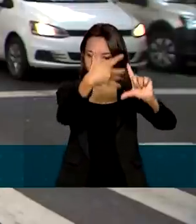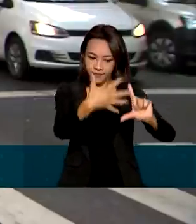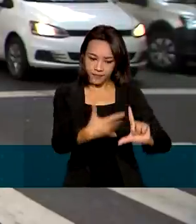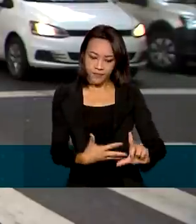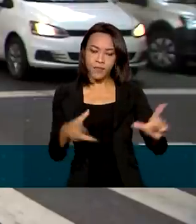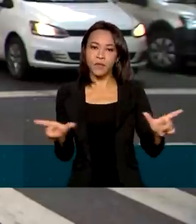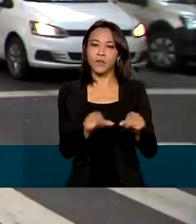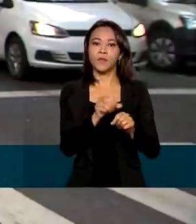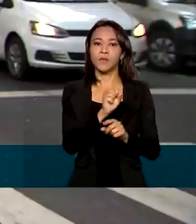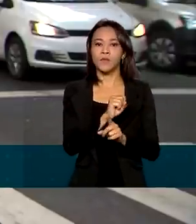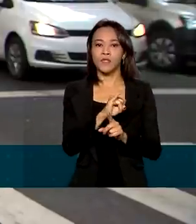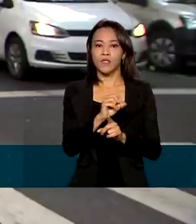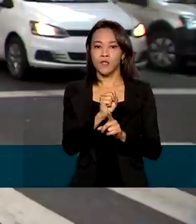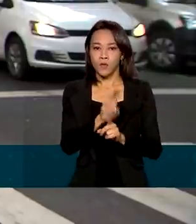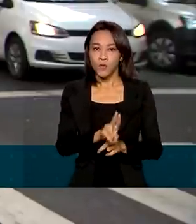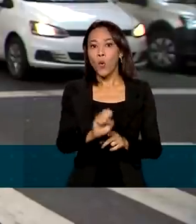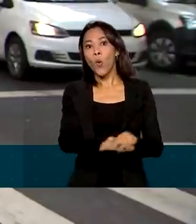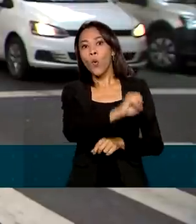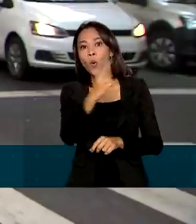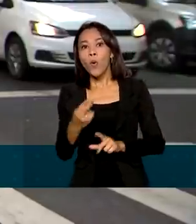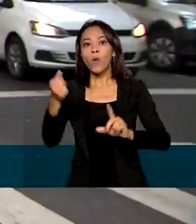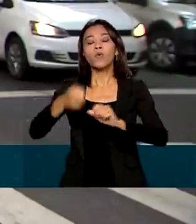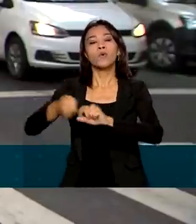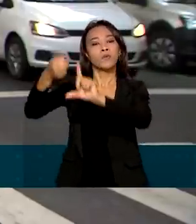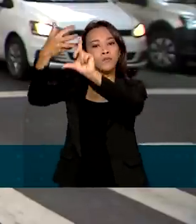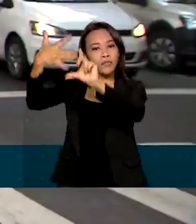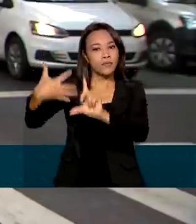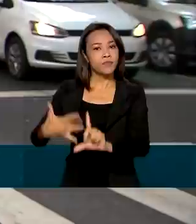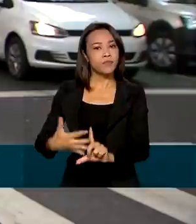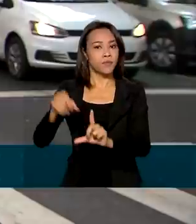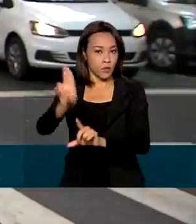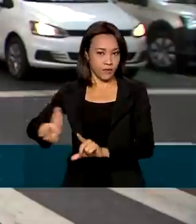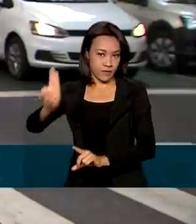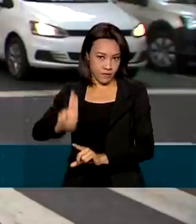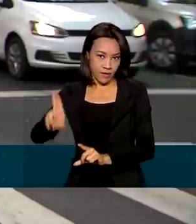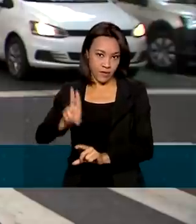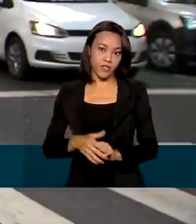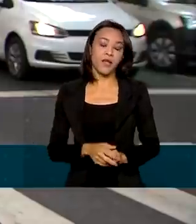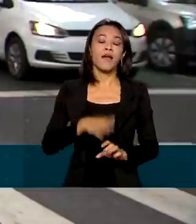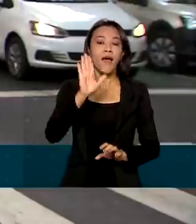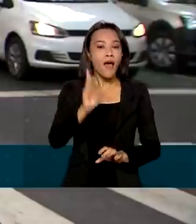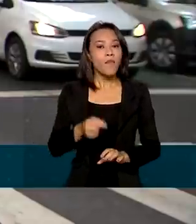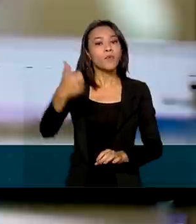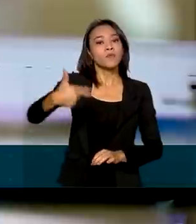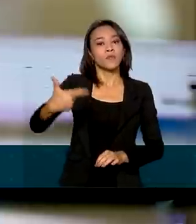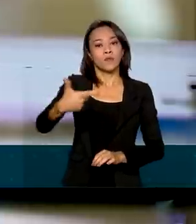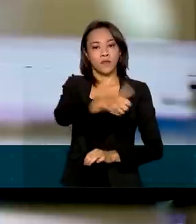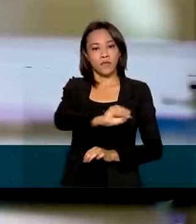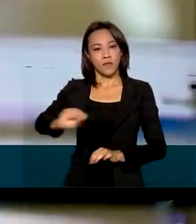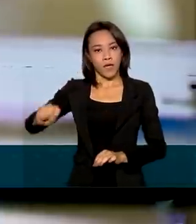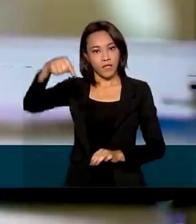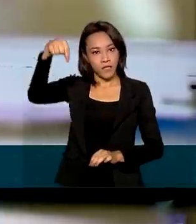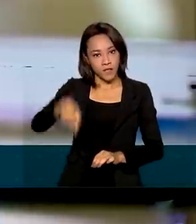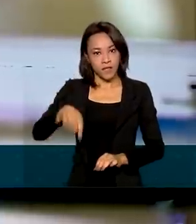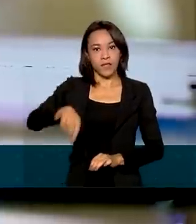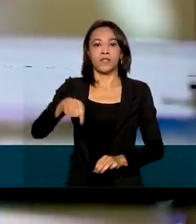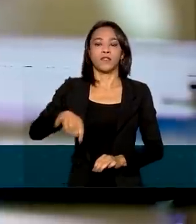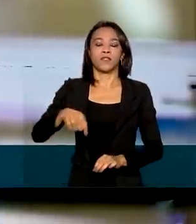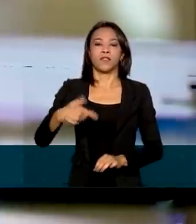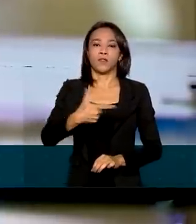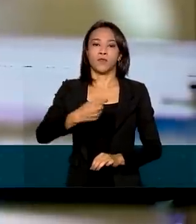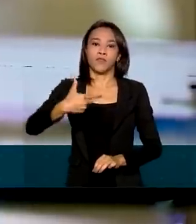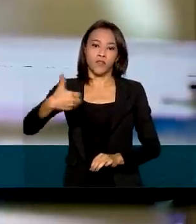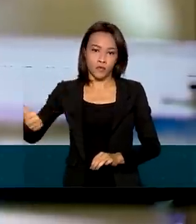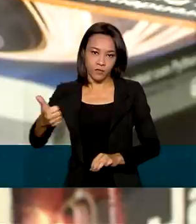quais fizeram inscrição. Essa chamada é referente a vagas para o segundo semestre de 2021. Foram disponibilizadas 62